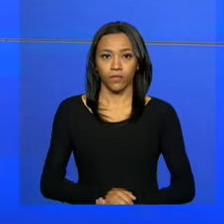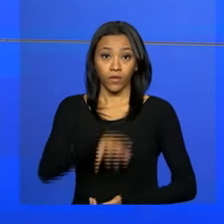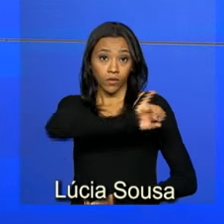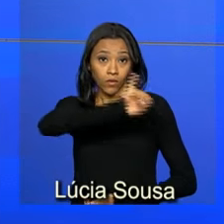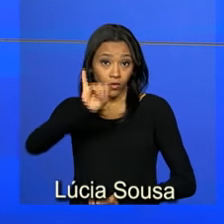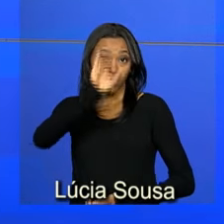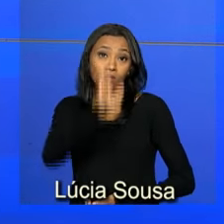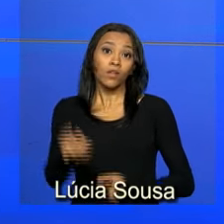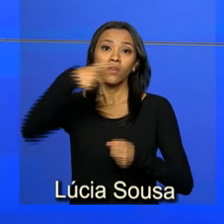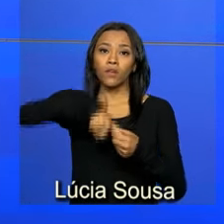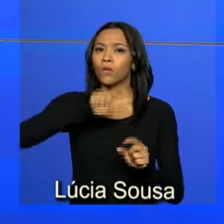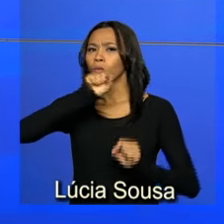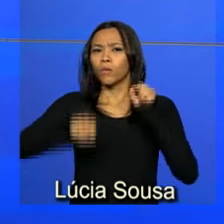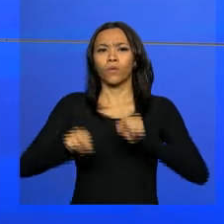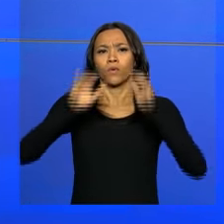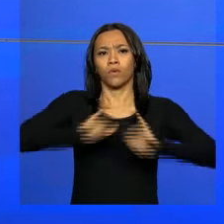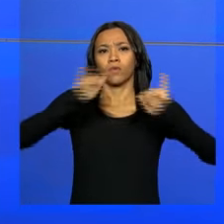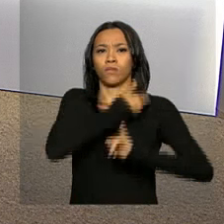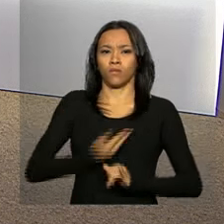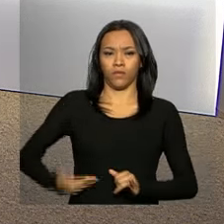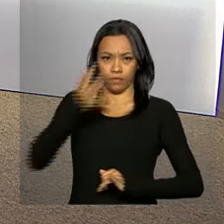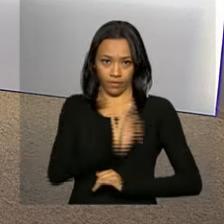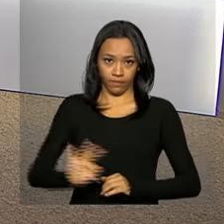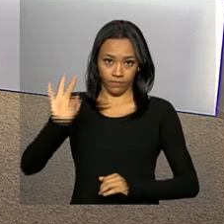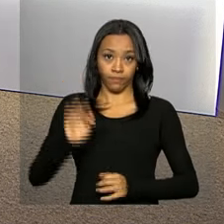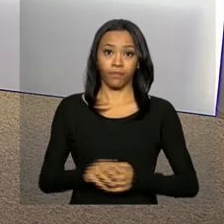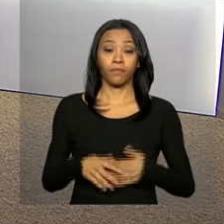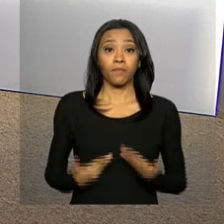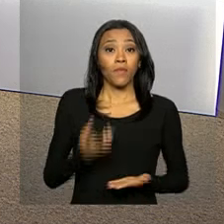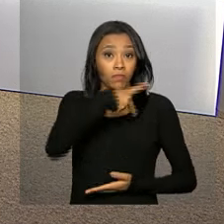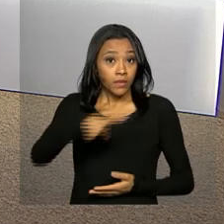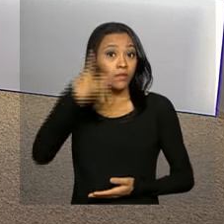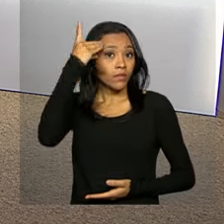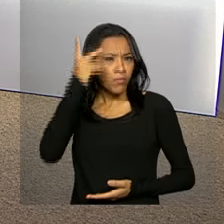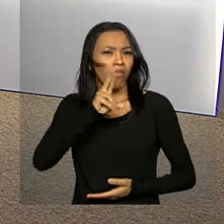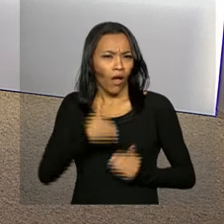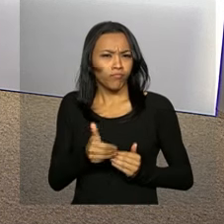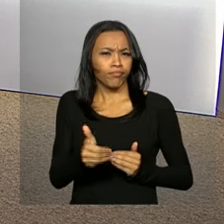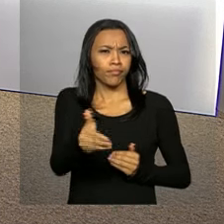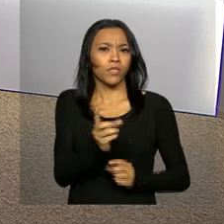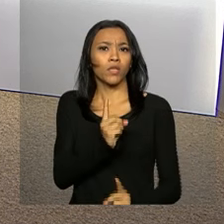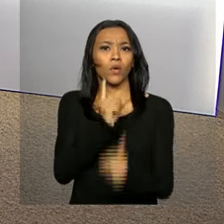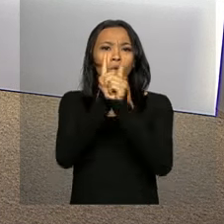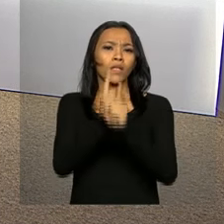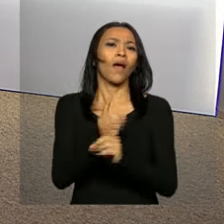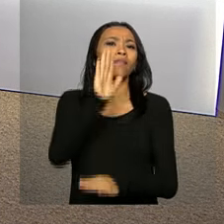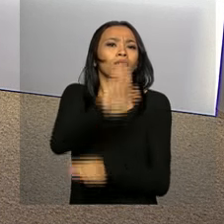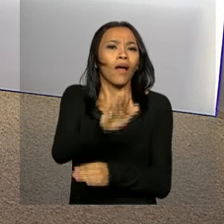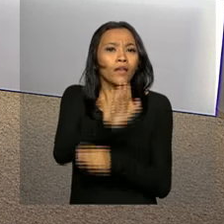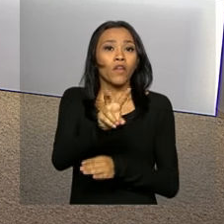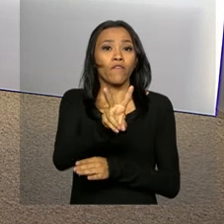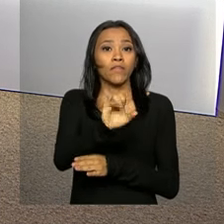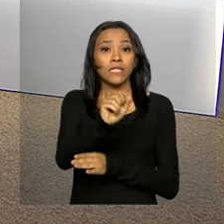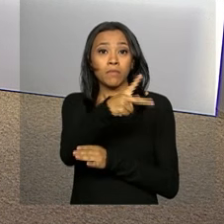Olá, estamos de volta com as notícias do governo federal. A presidenta Dilma Rousseff vai se encontrar no fim da tarde com a vice